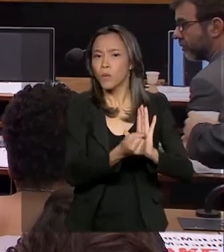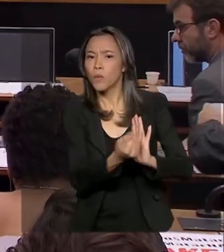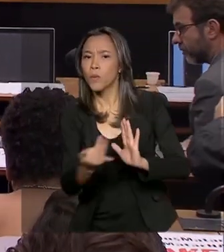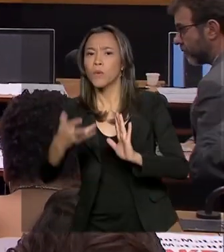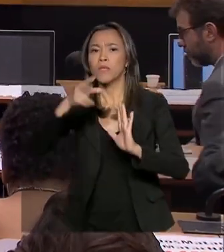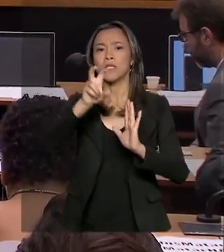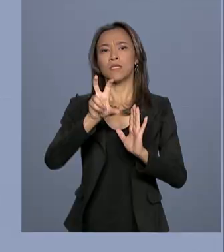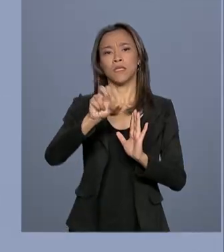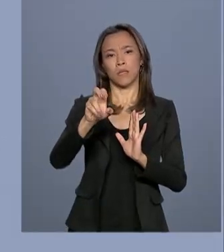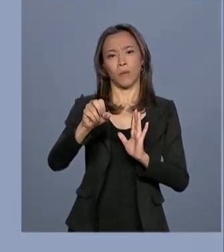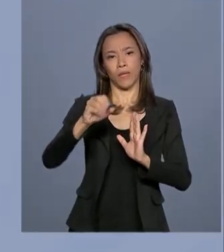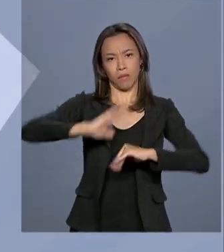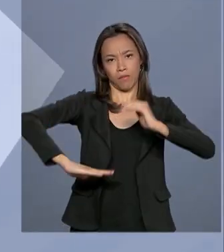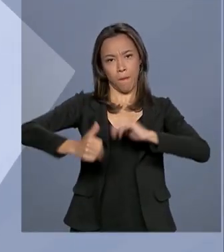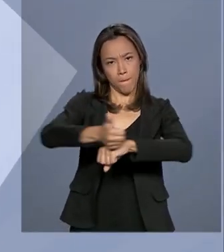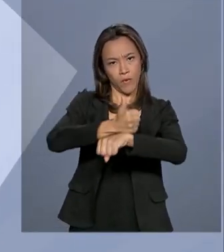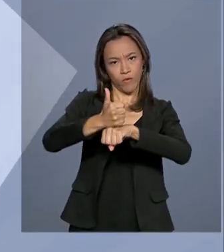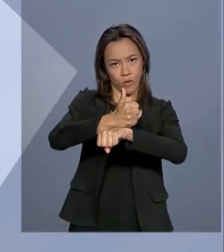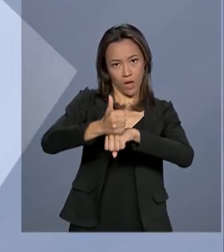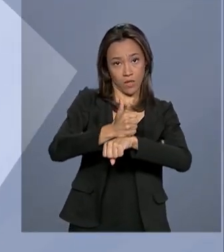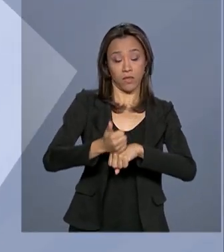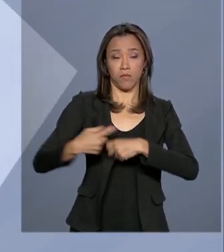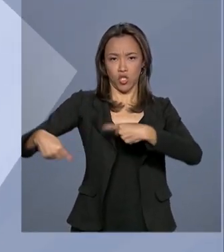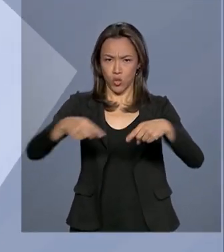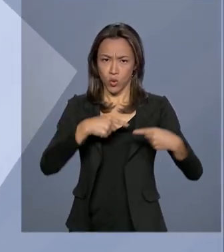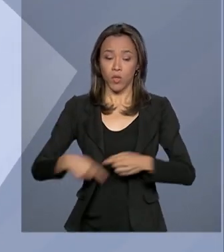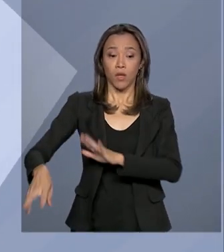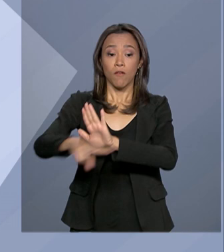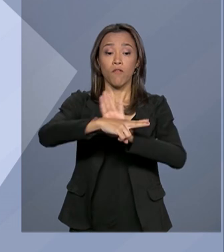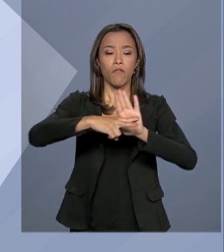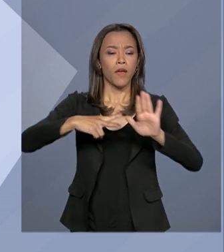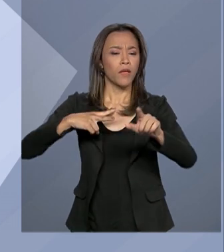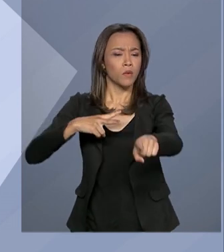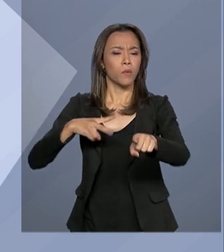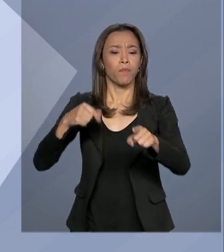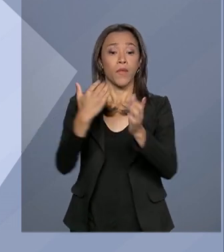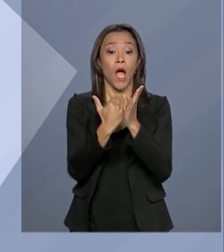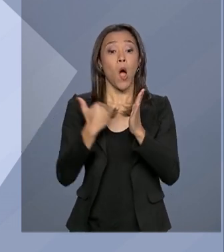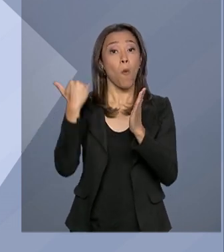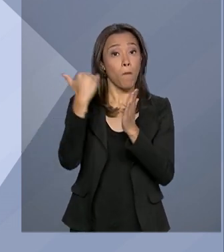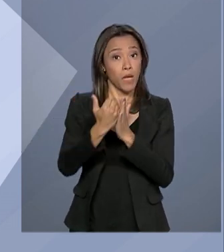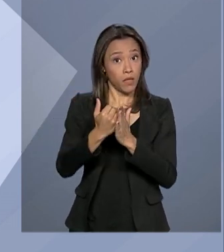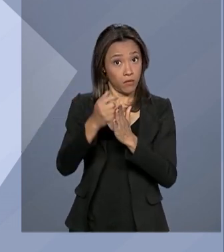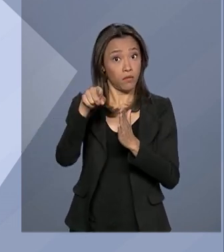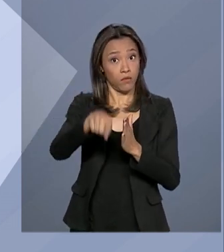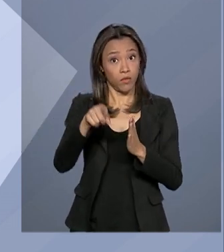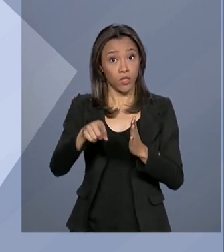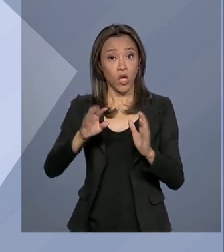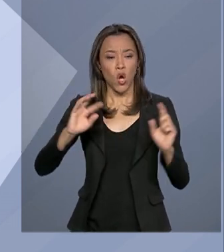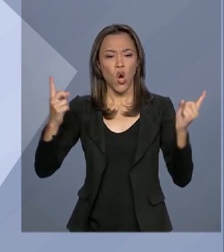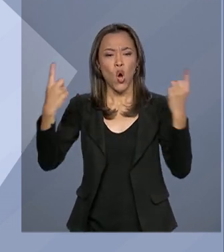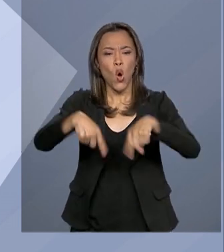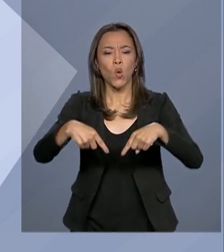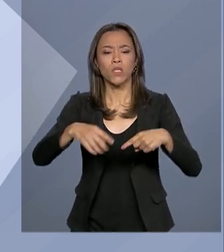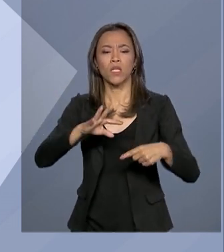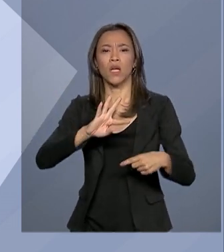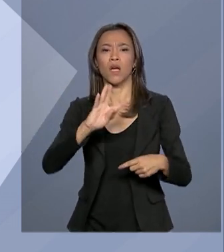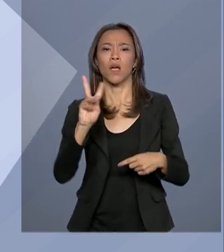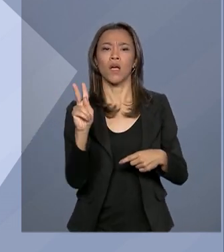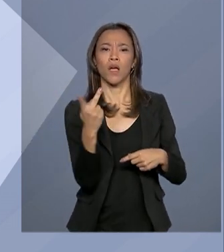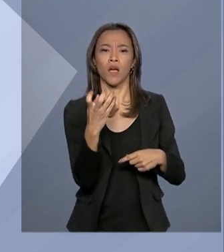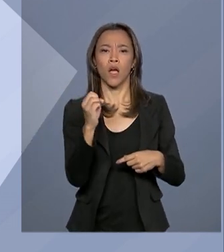especialistas. Entre os artigos vetados está o aumento da punição para crimes contra a honra cometidos na internet.